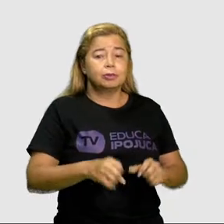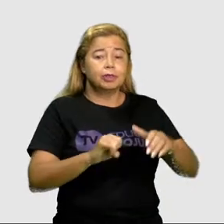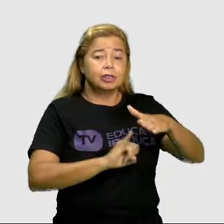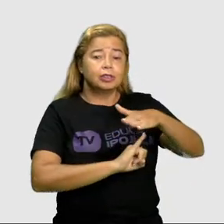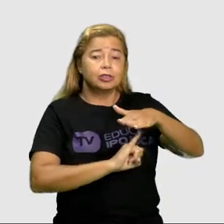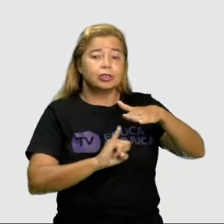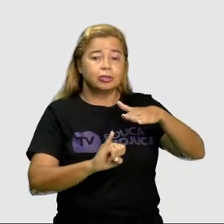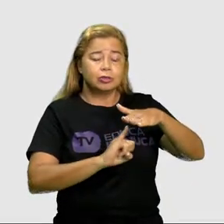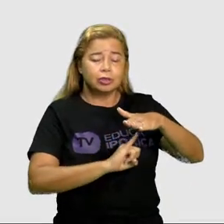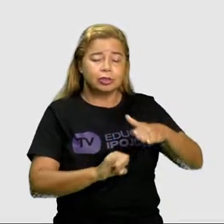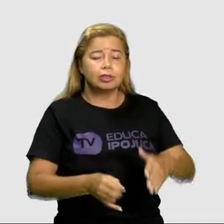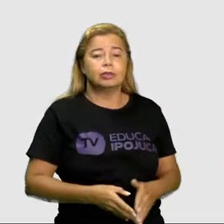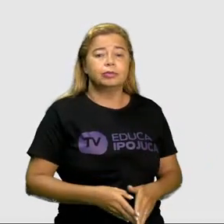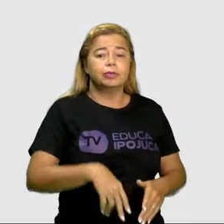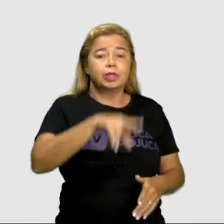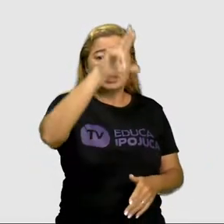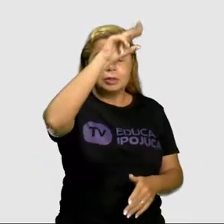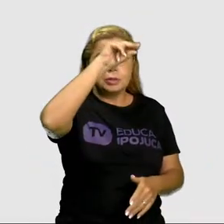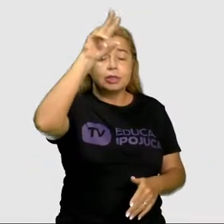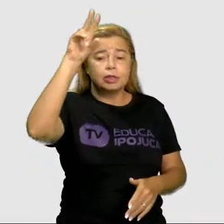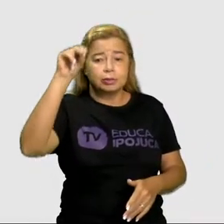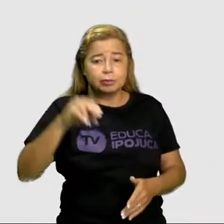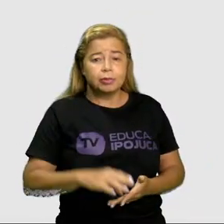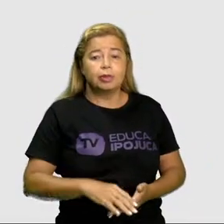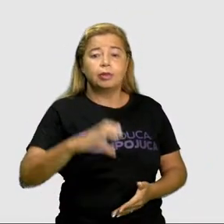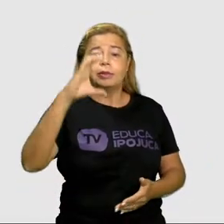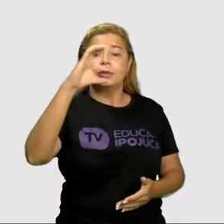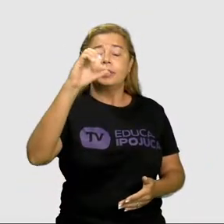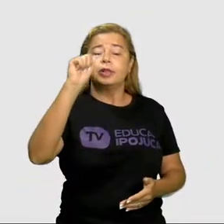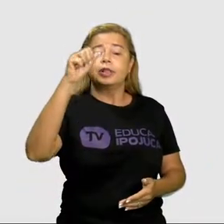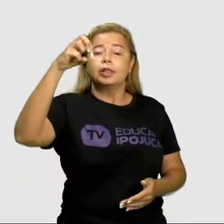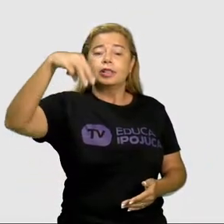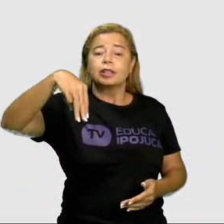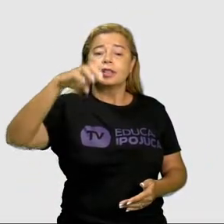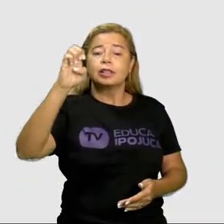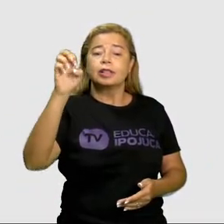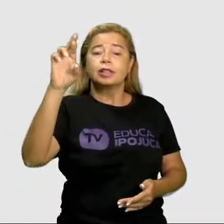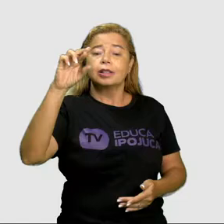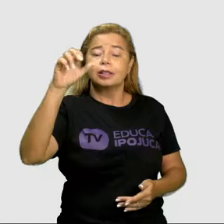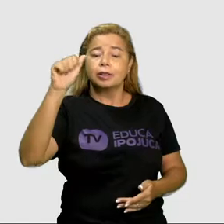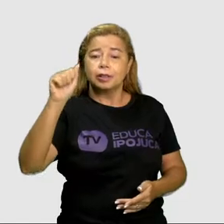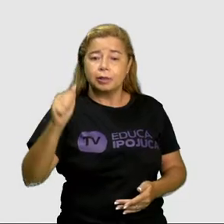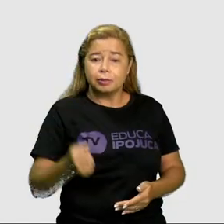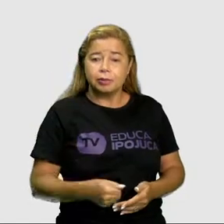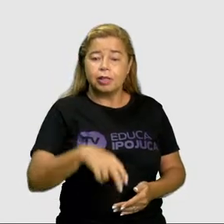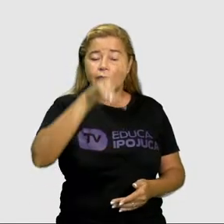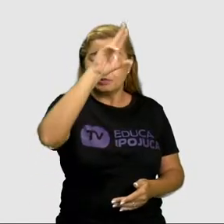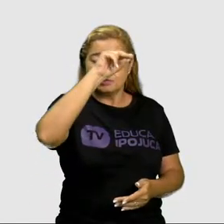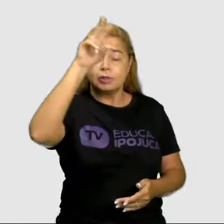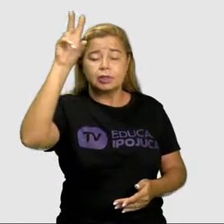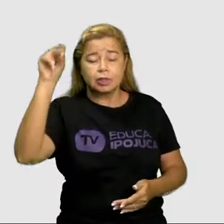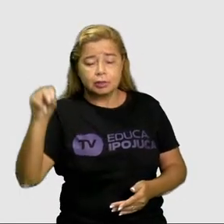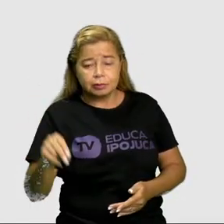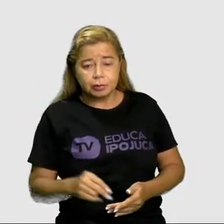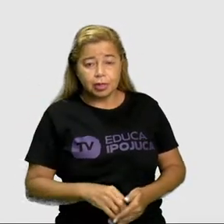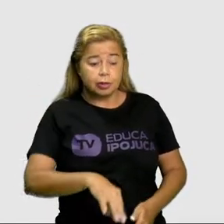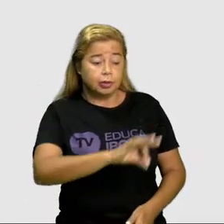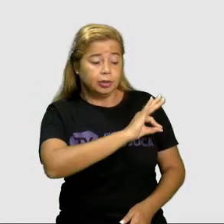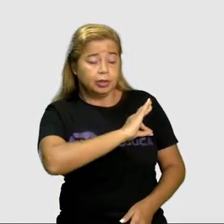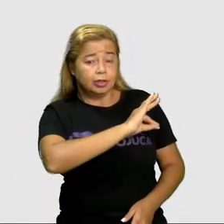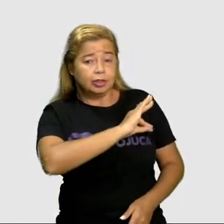a Prefeitura, a Câmara Municipal, o Ministério Público, a Delegacia e o Fórum.